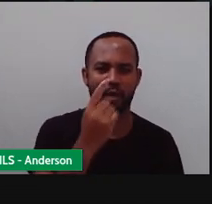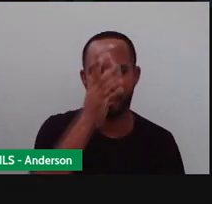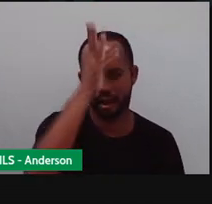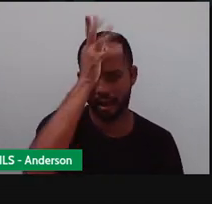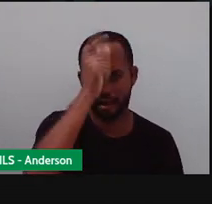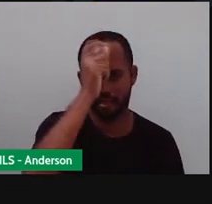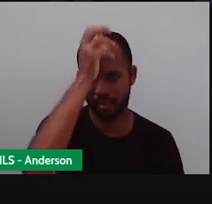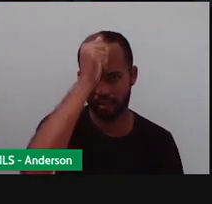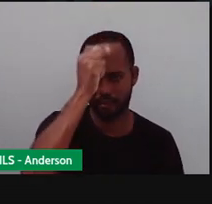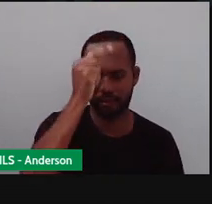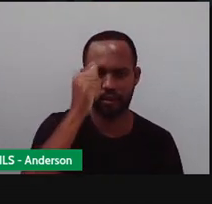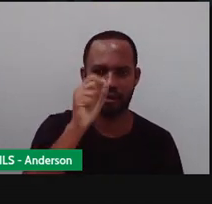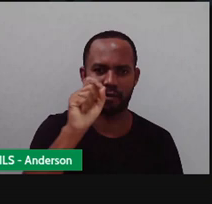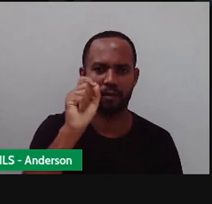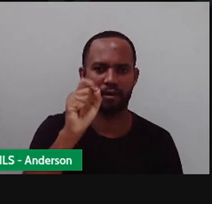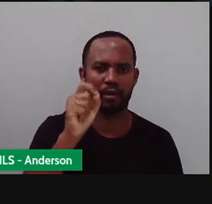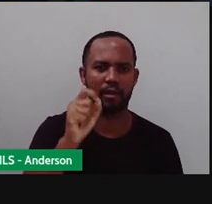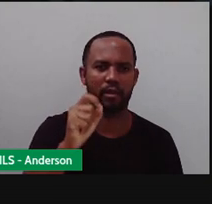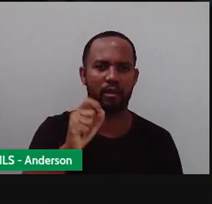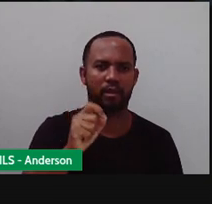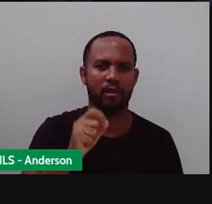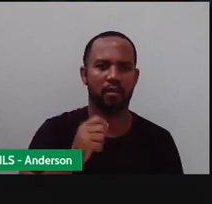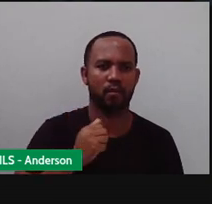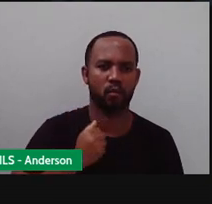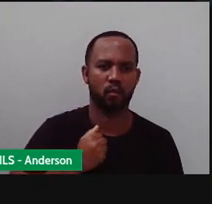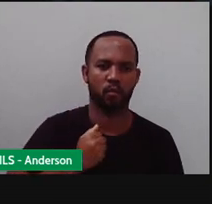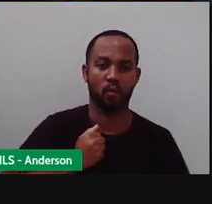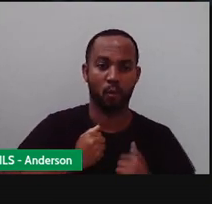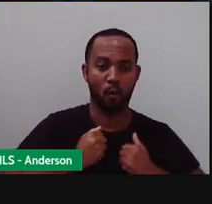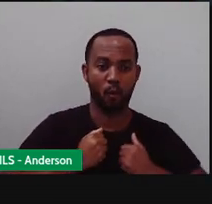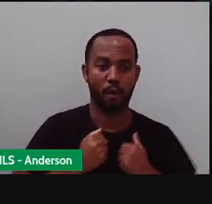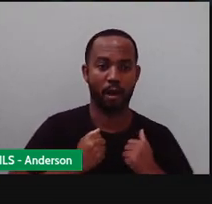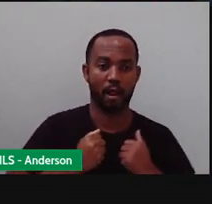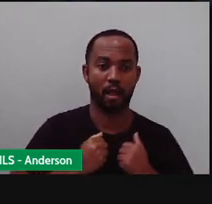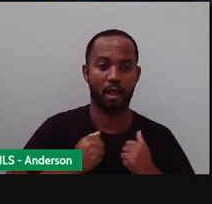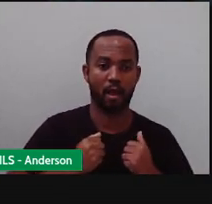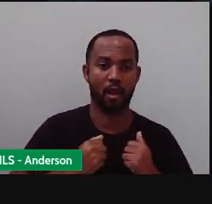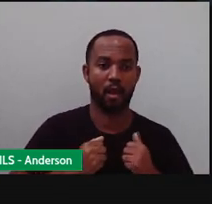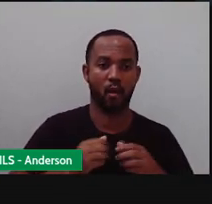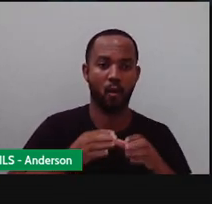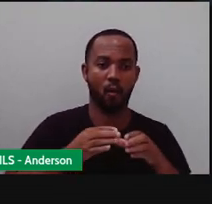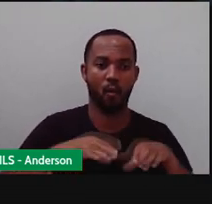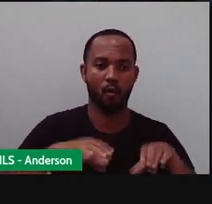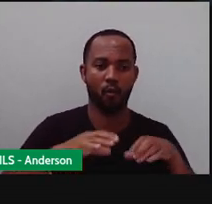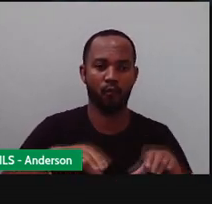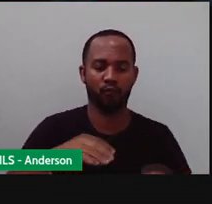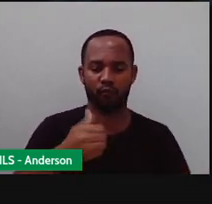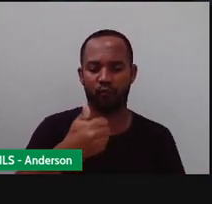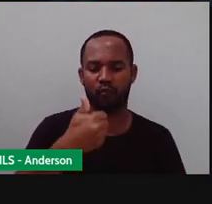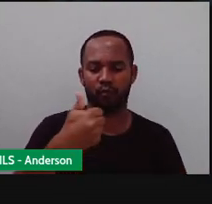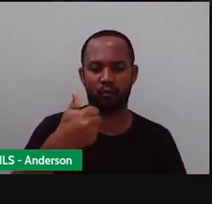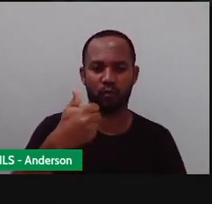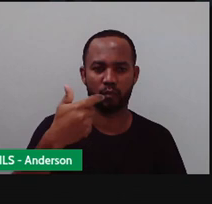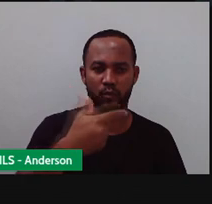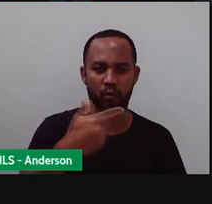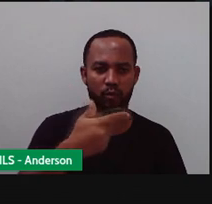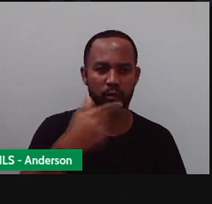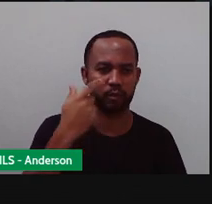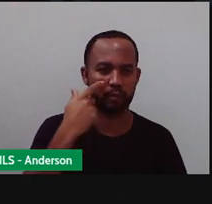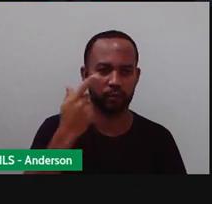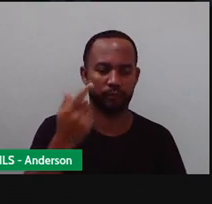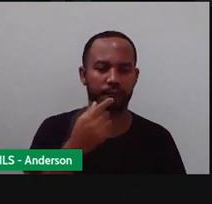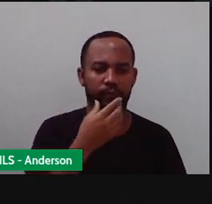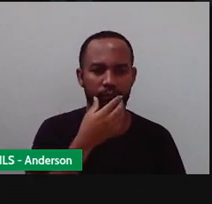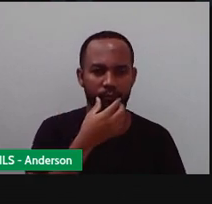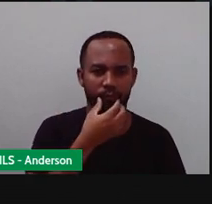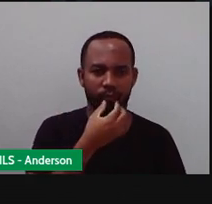colocou doze ovos. Doze. Se foram doze, né? Vou até aproveitar o que